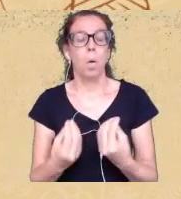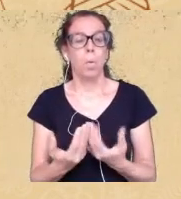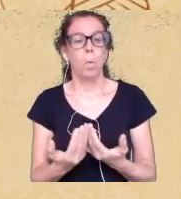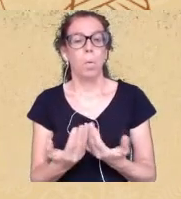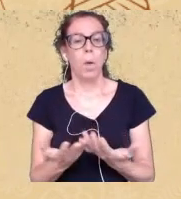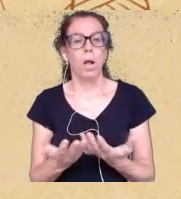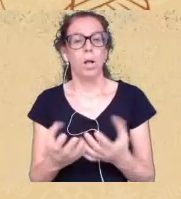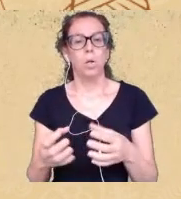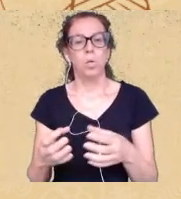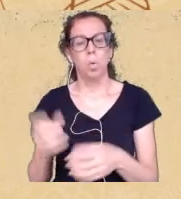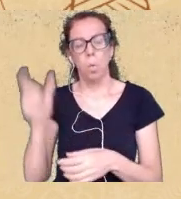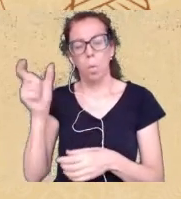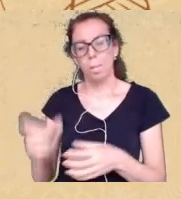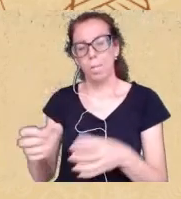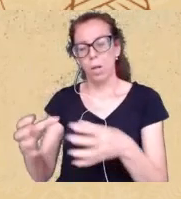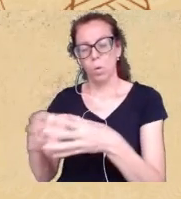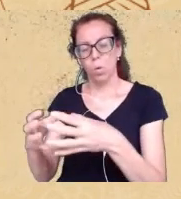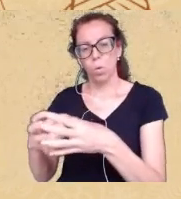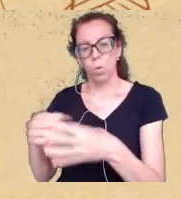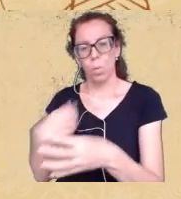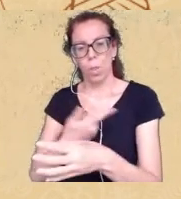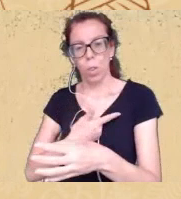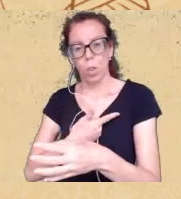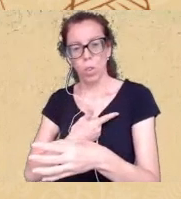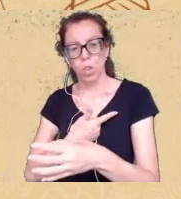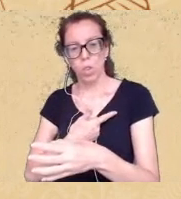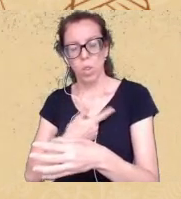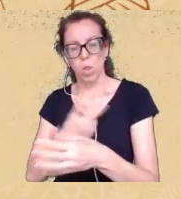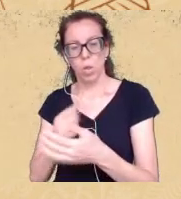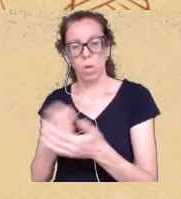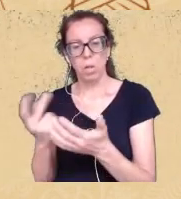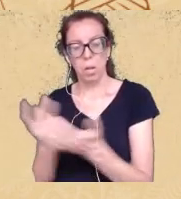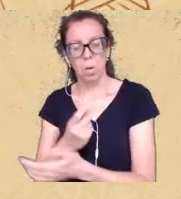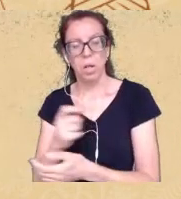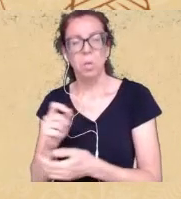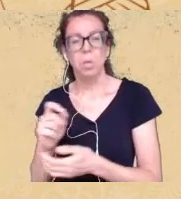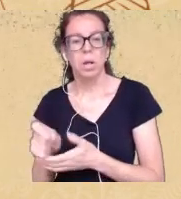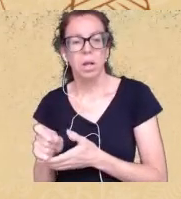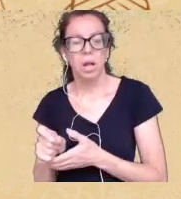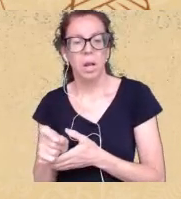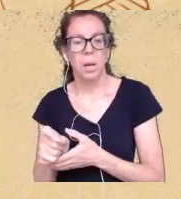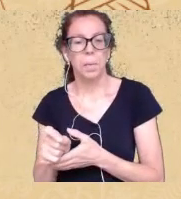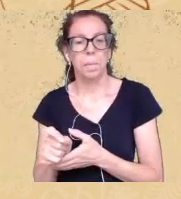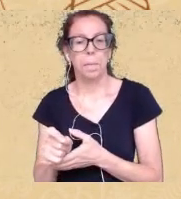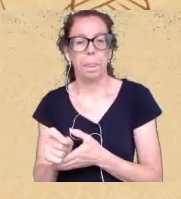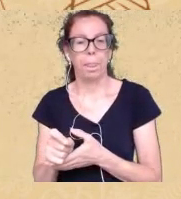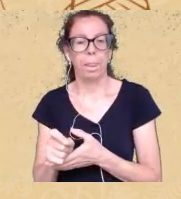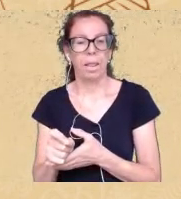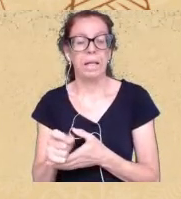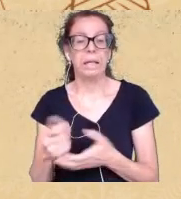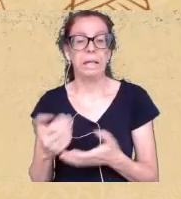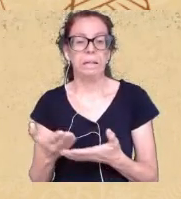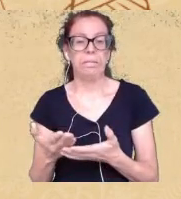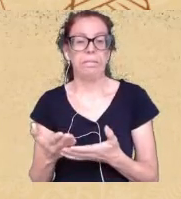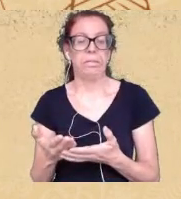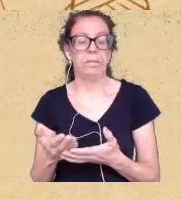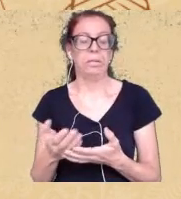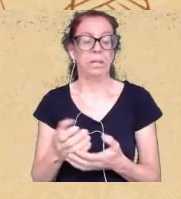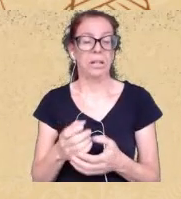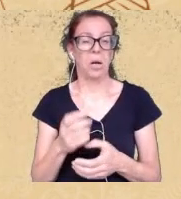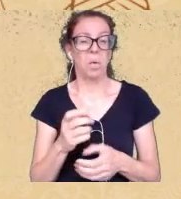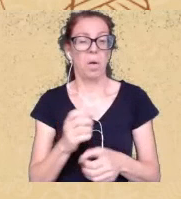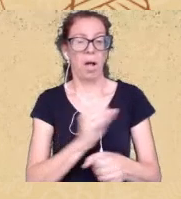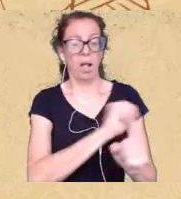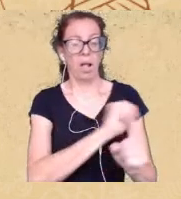suspeito de cometer algo e aqui como o Imbem me traz ser suspeito já é a própria condenação a despeito da gente de